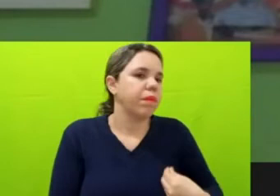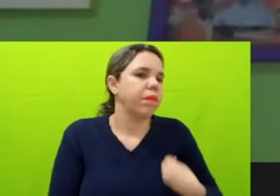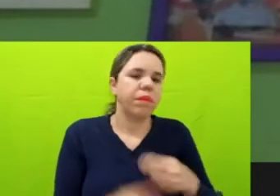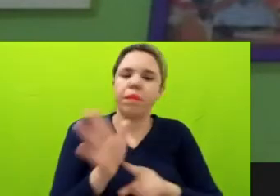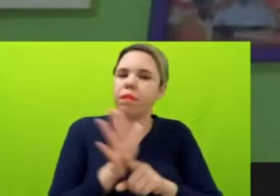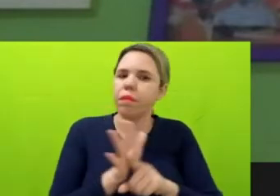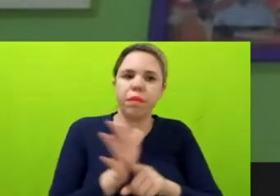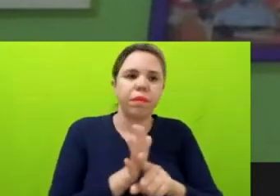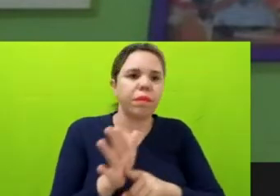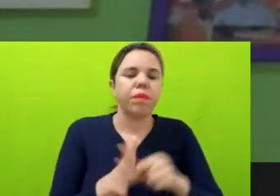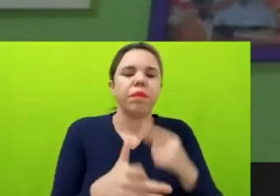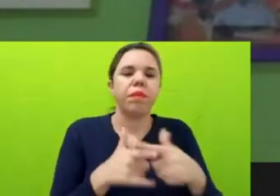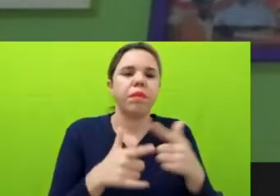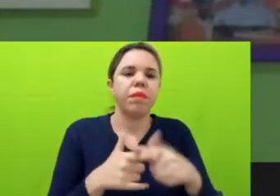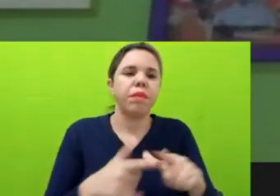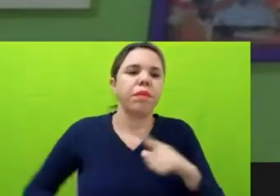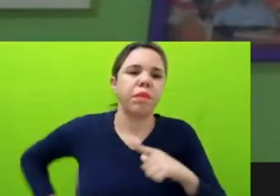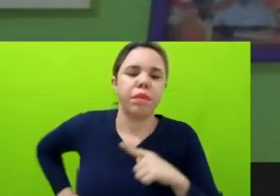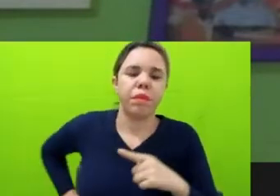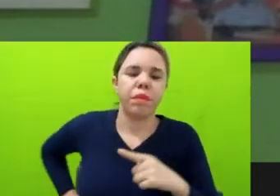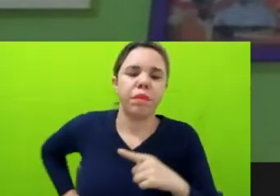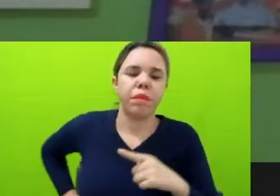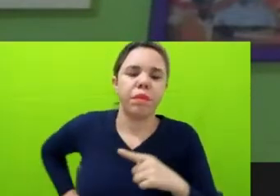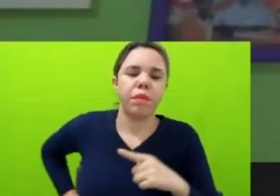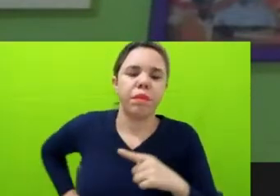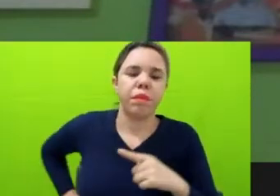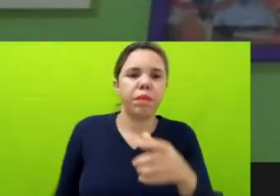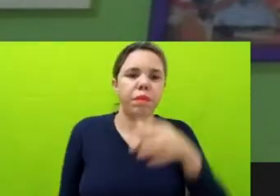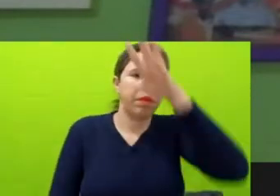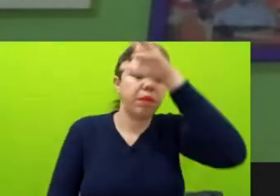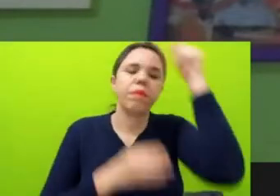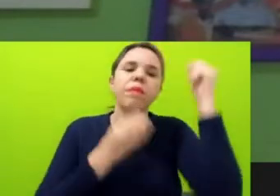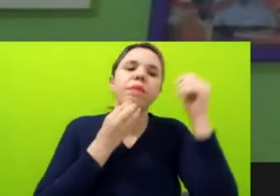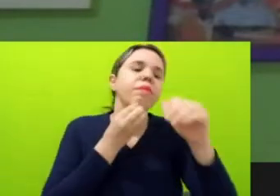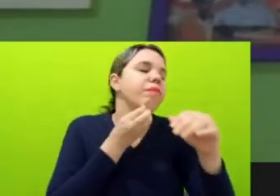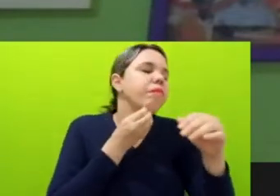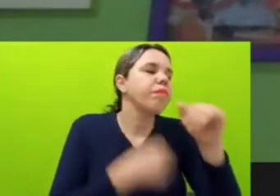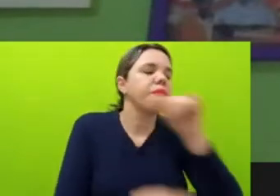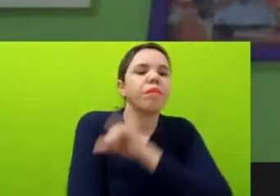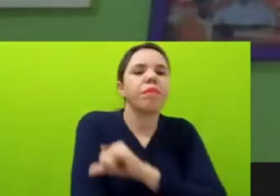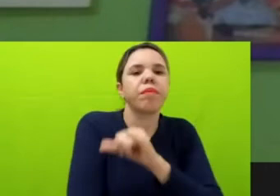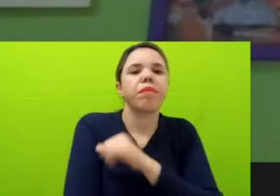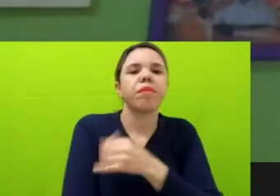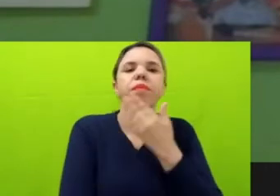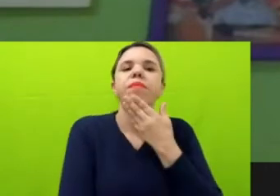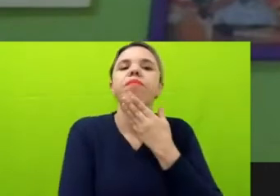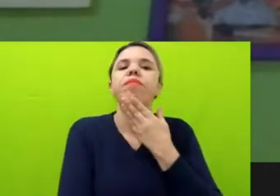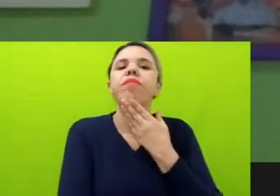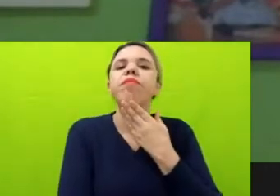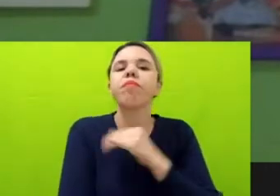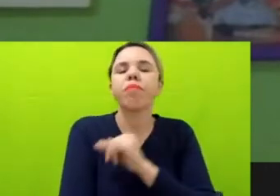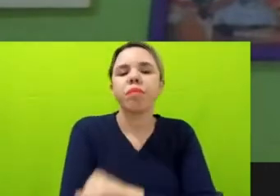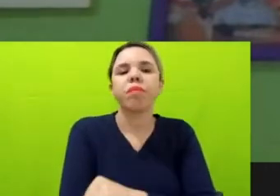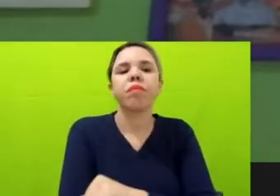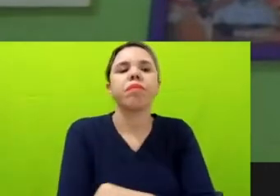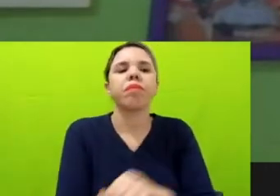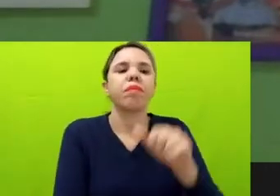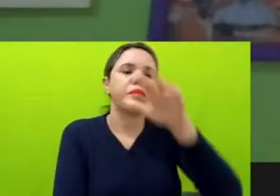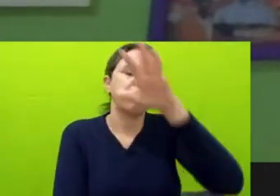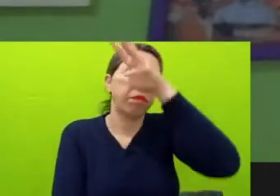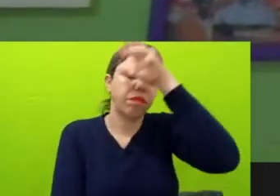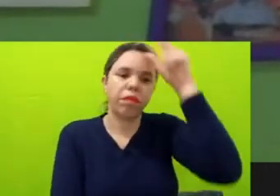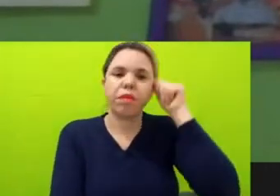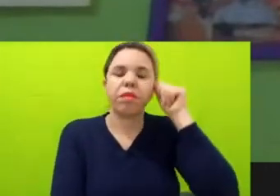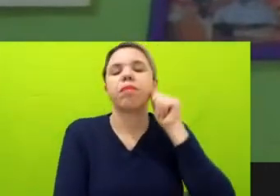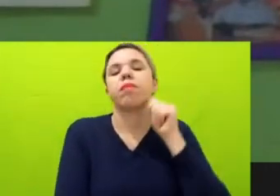estados, com o Amazonas, Rio de Janeiro e o Amapá. Com o Amazonas foi um capítulo à parte, depois